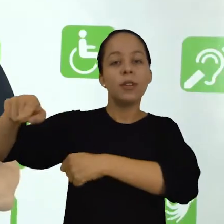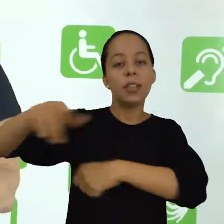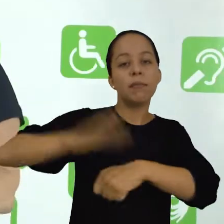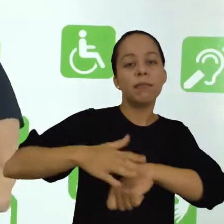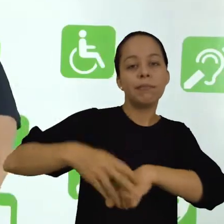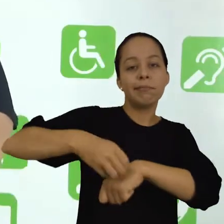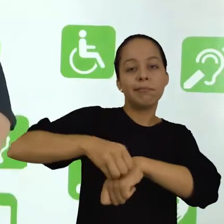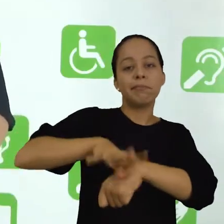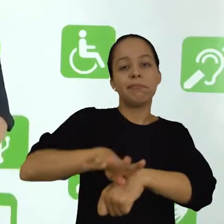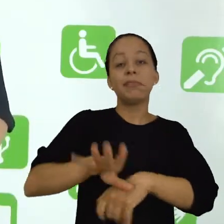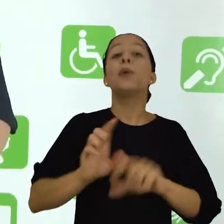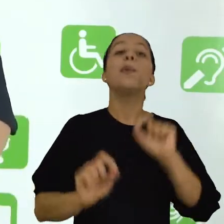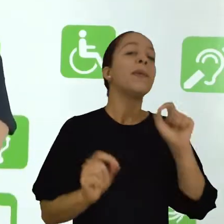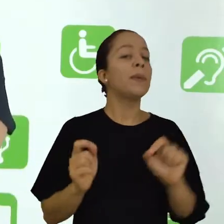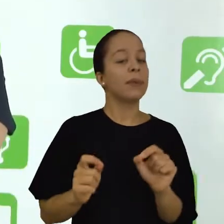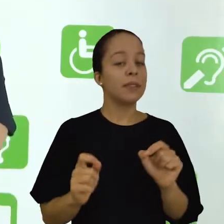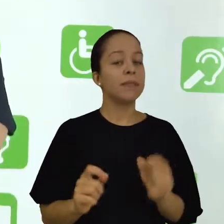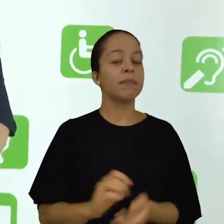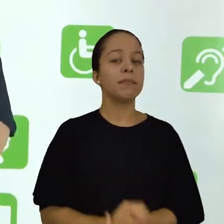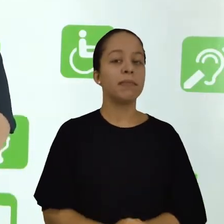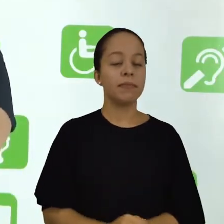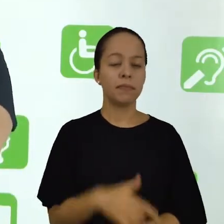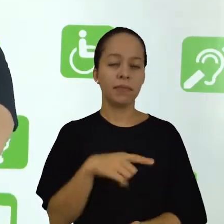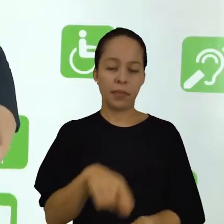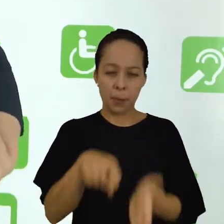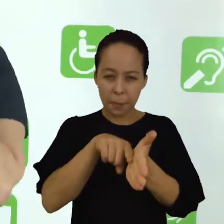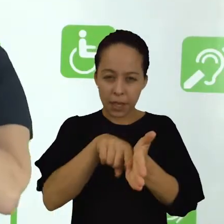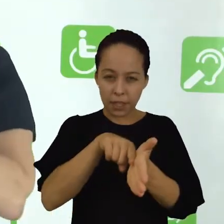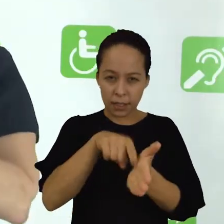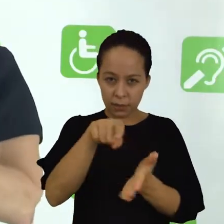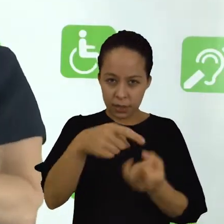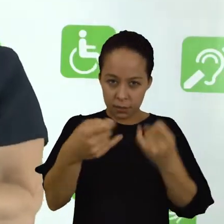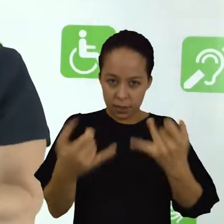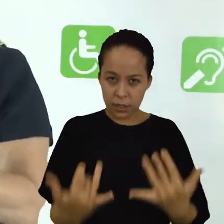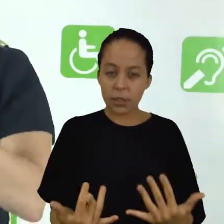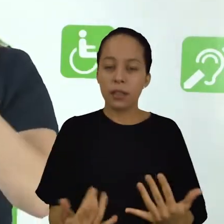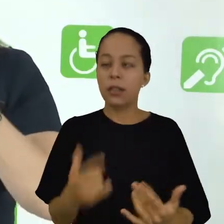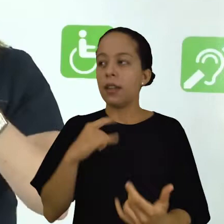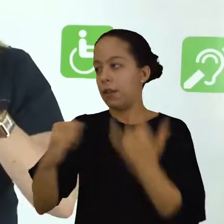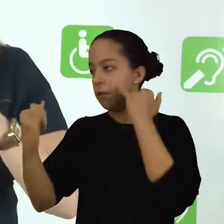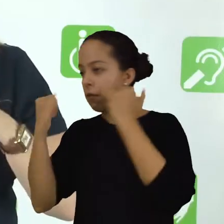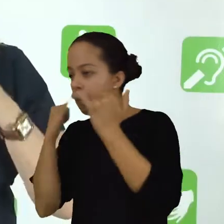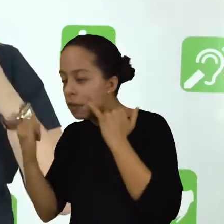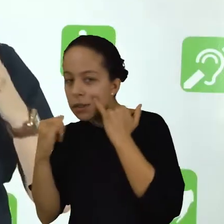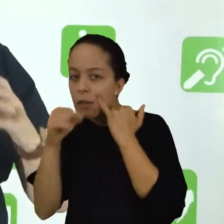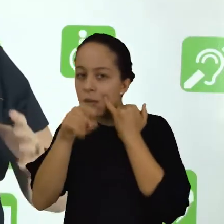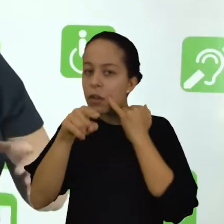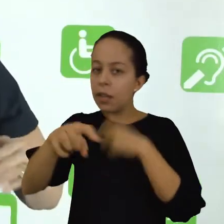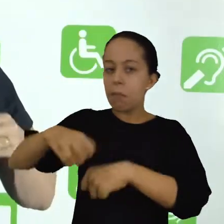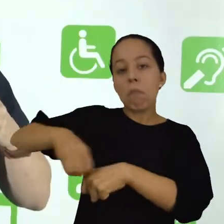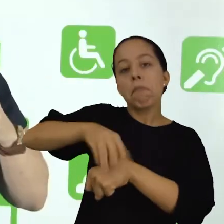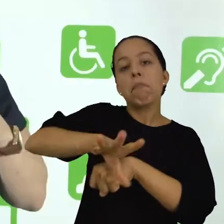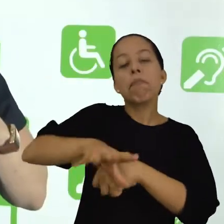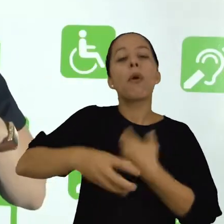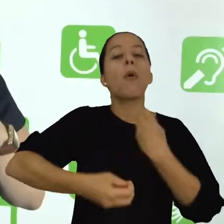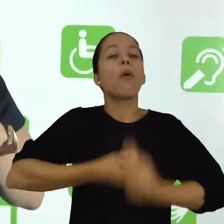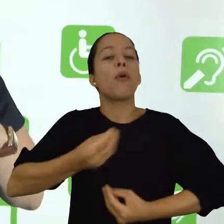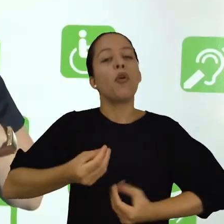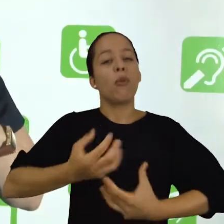pesquisa que você quer fazer, qual é a sua interpretação sobre as informações